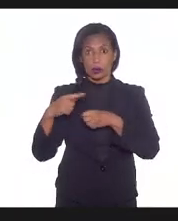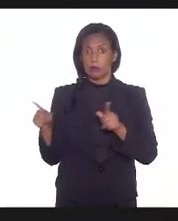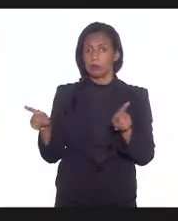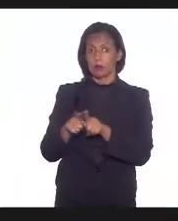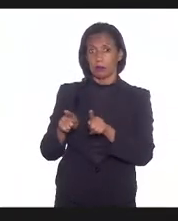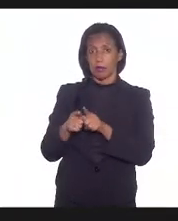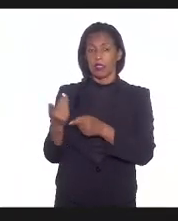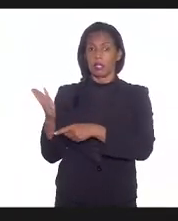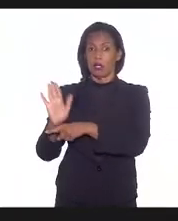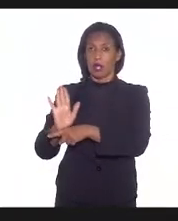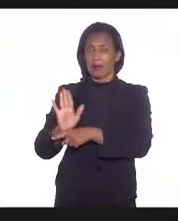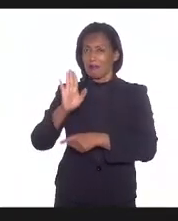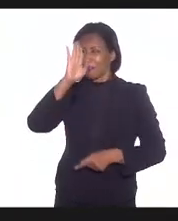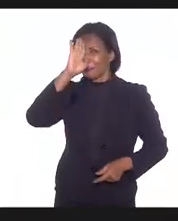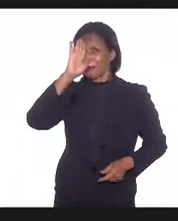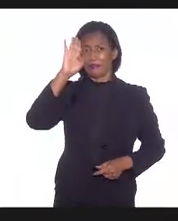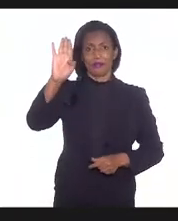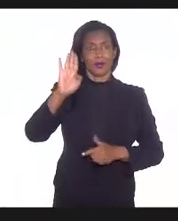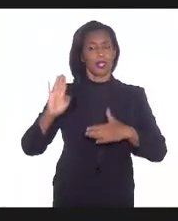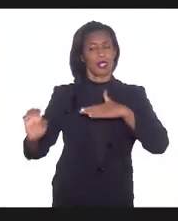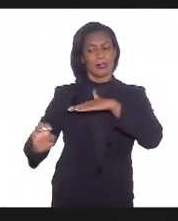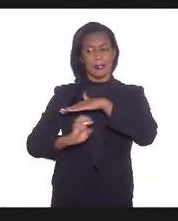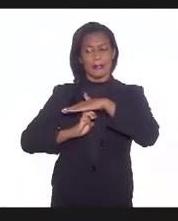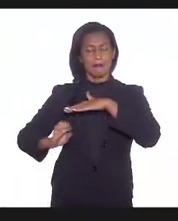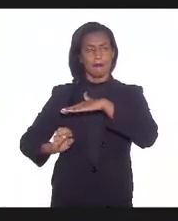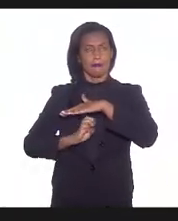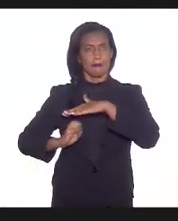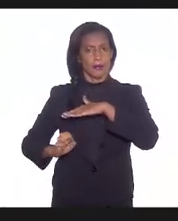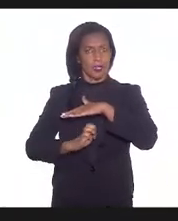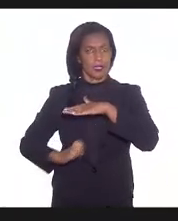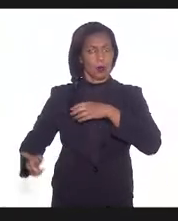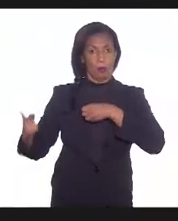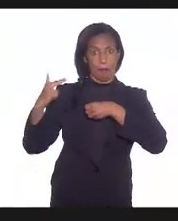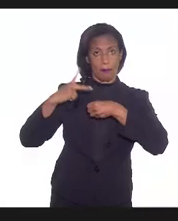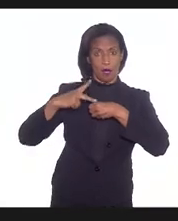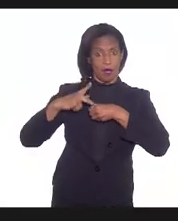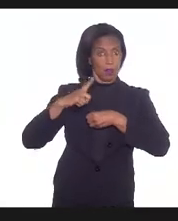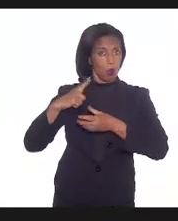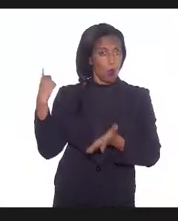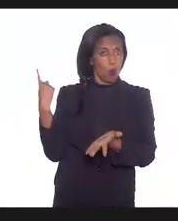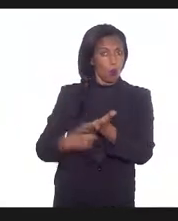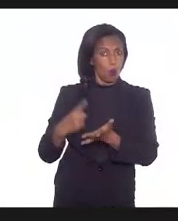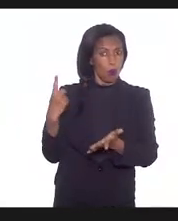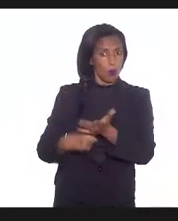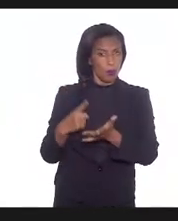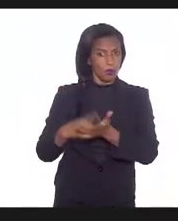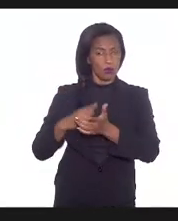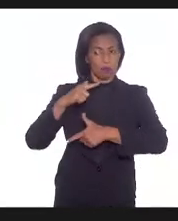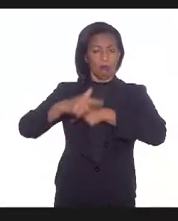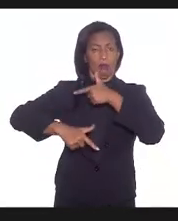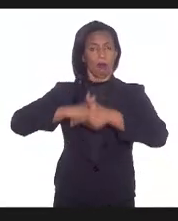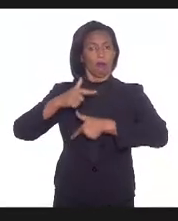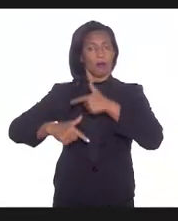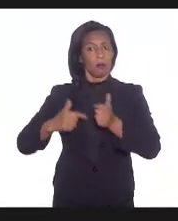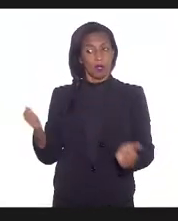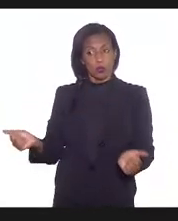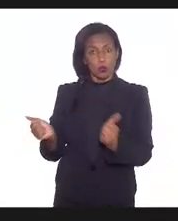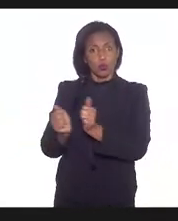que as empresas e empresas grandes como a Petrobras assumam esse compromisso de trabalhar em conjunto e